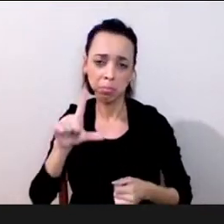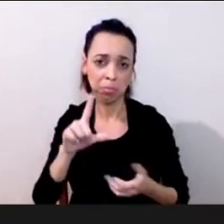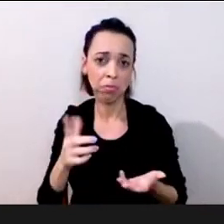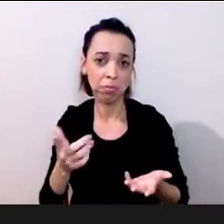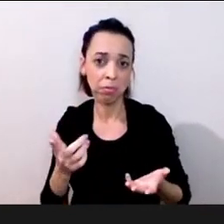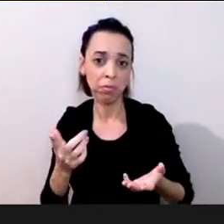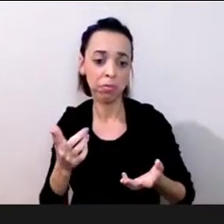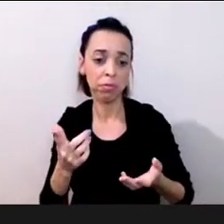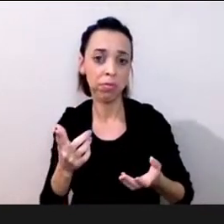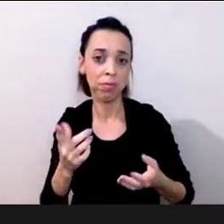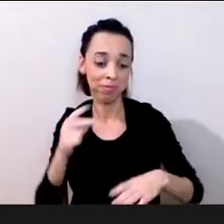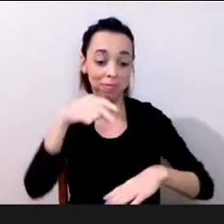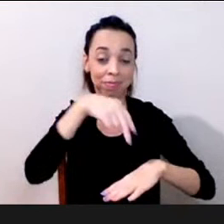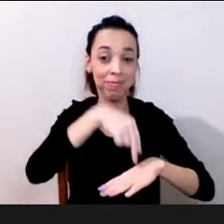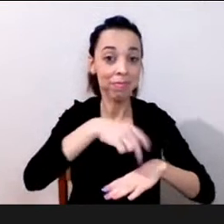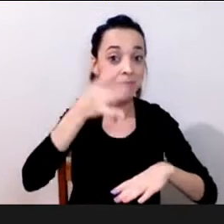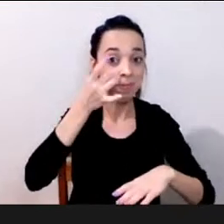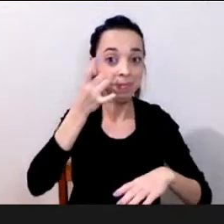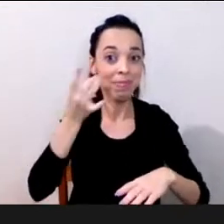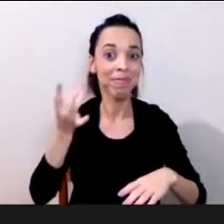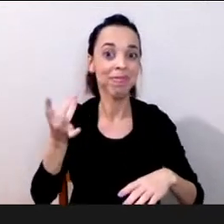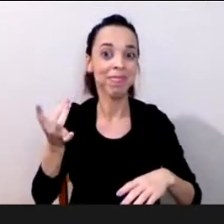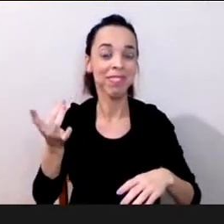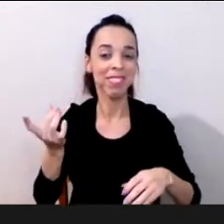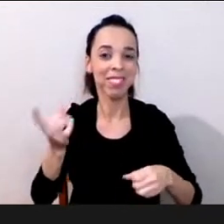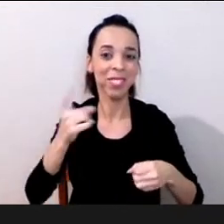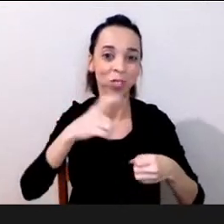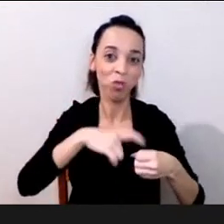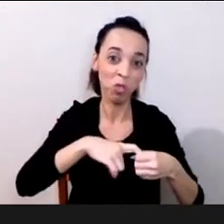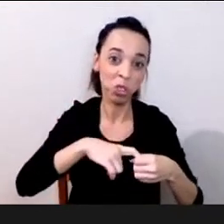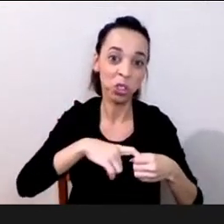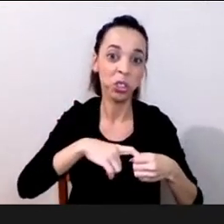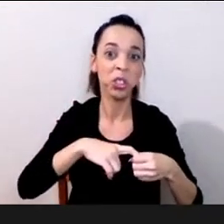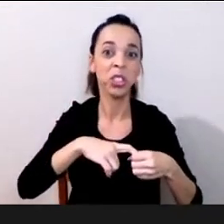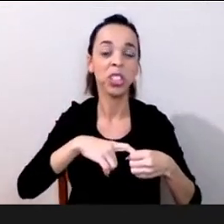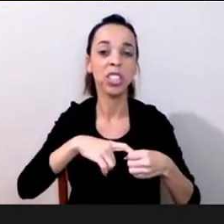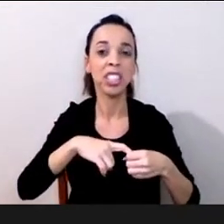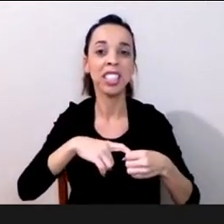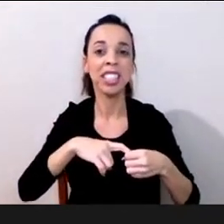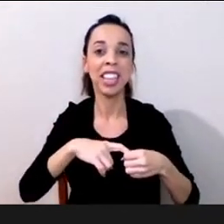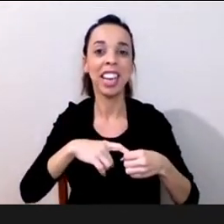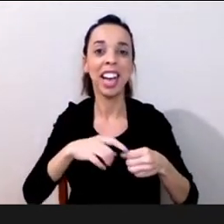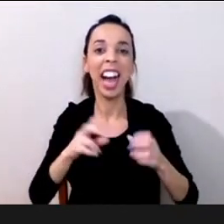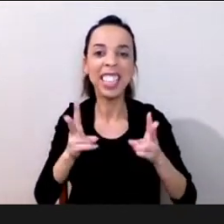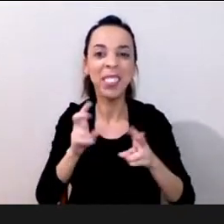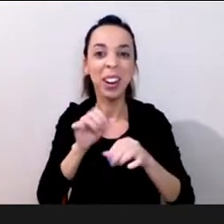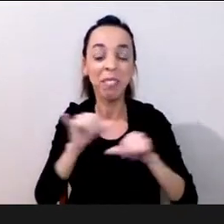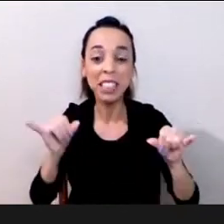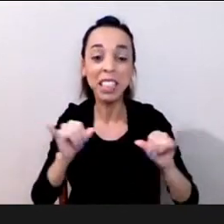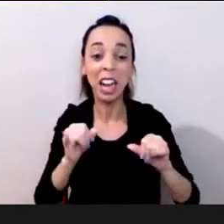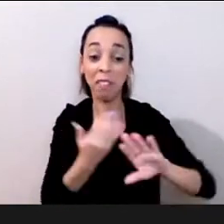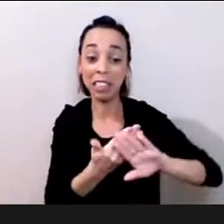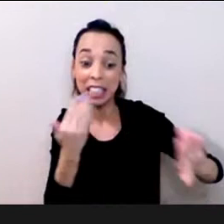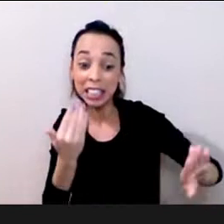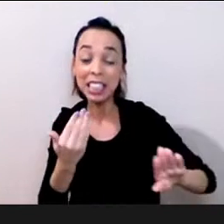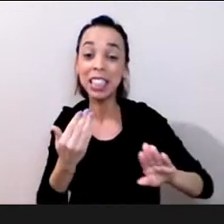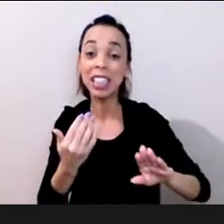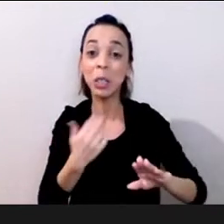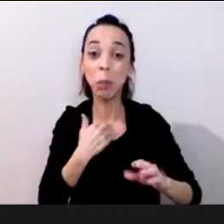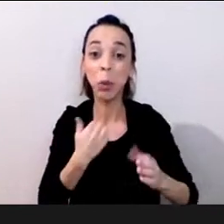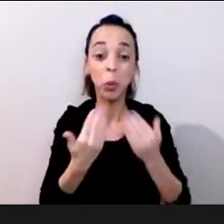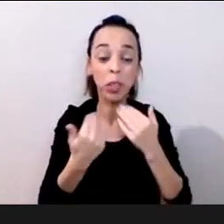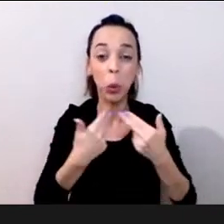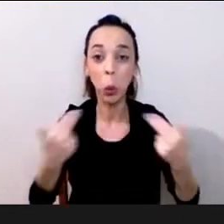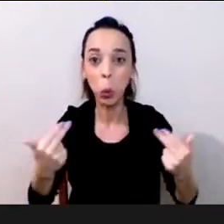risco né todo mundo tá com medo né a gente bombardeou por um ano e meio que não podia ficar perto que não podia conversar que tem risco etc então de fato